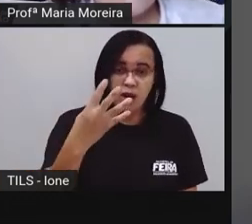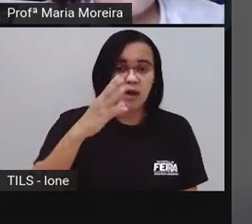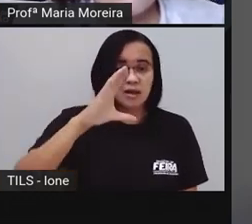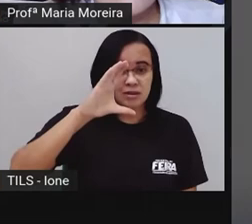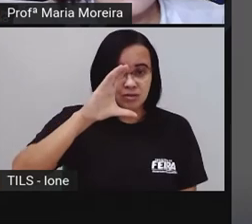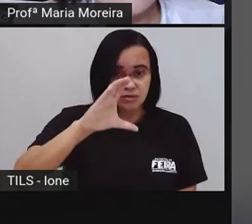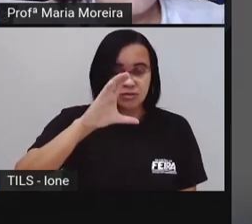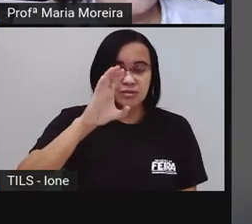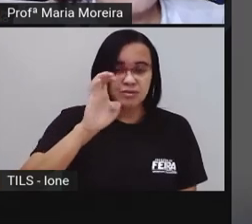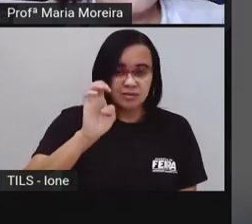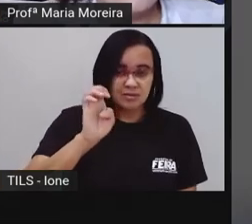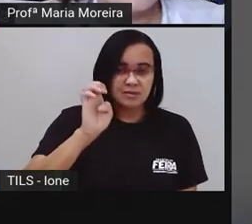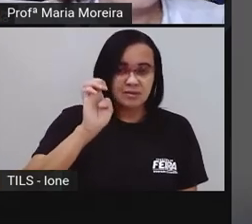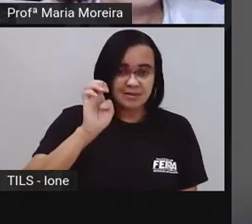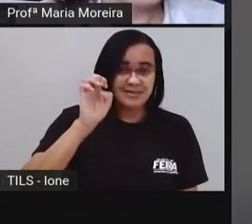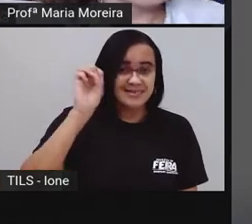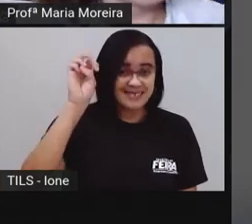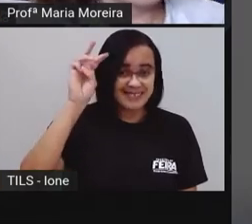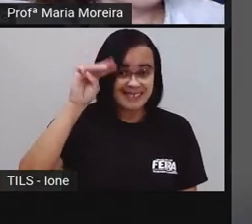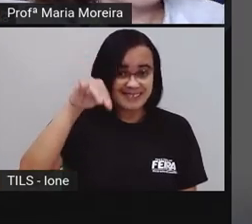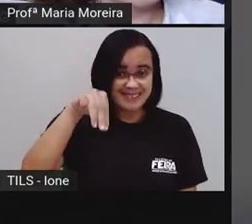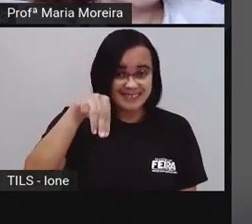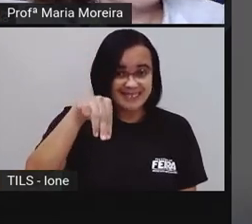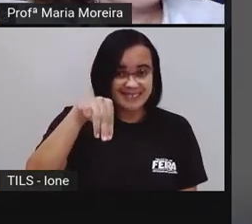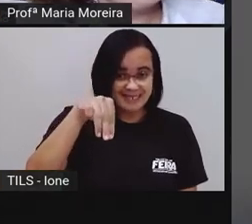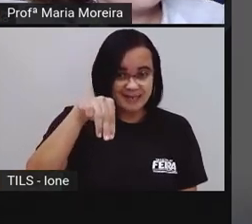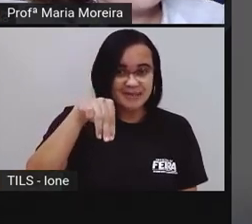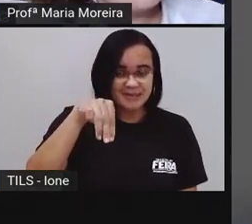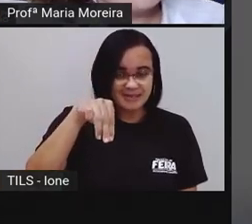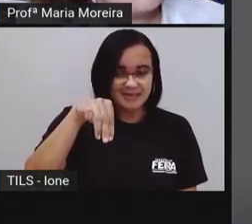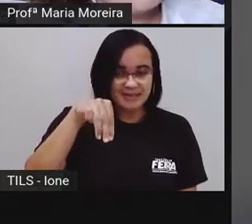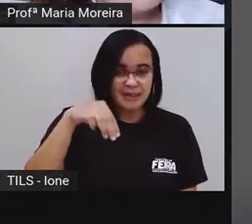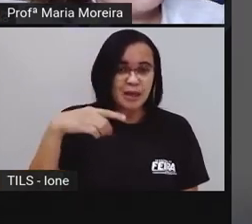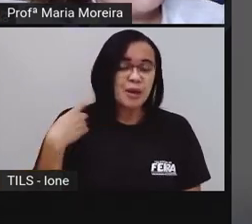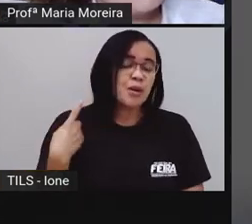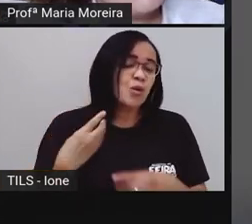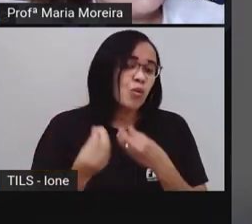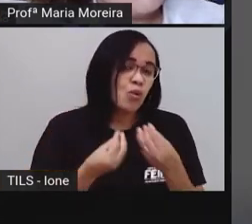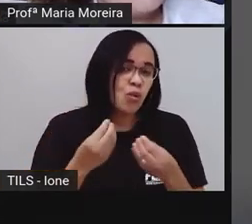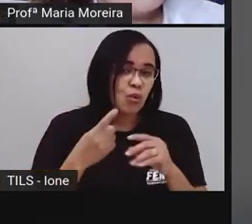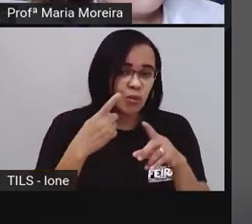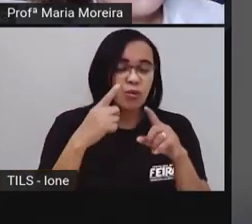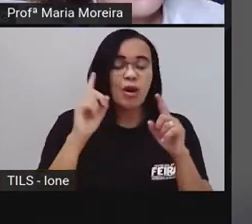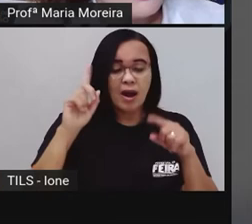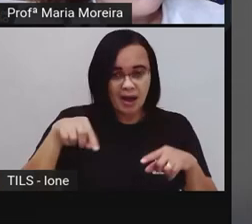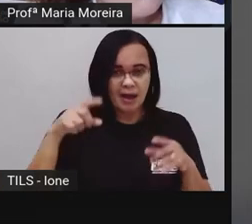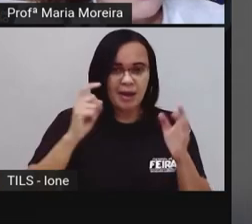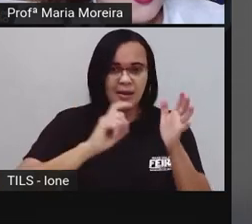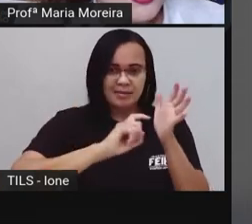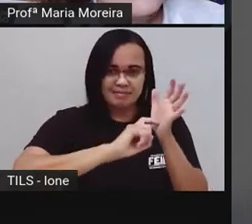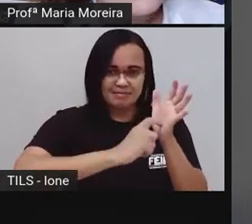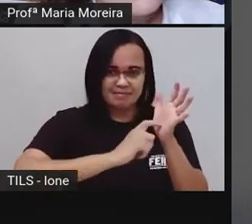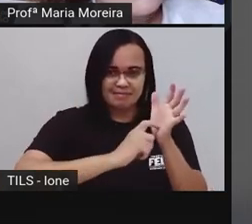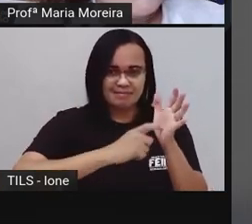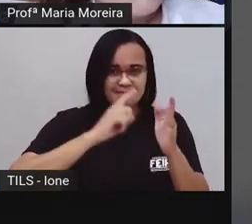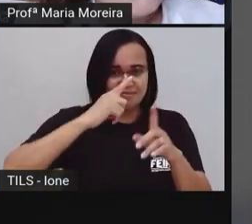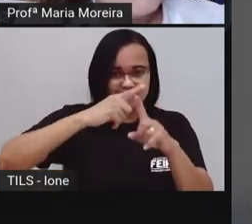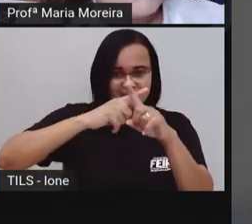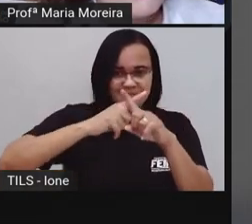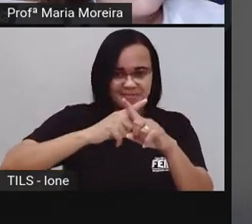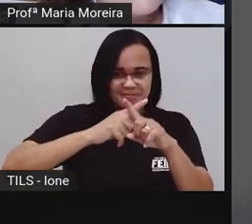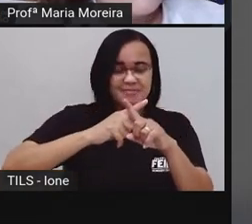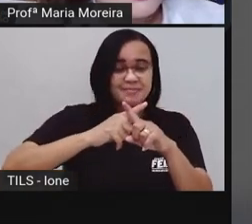bastaria utilizar aqui um outro sinal, que é o meu sinal de multiplicação, que é esse x aqui, olha. E aí, quatro